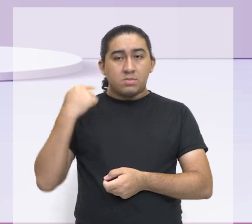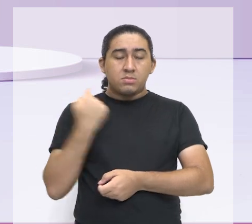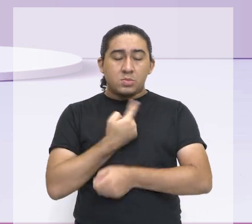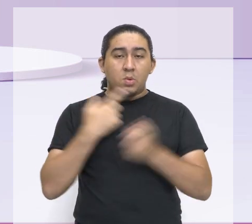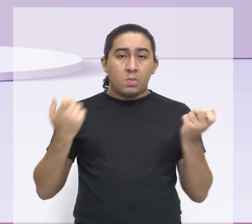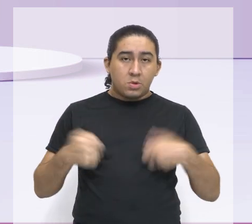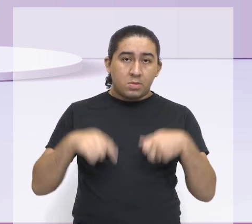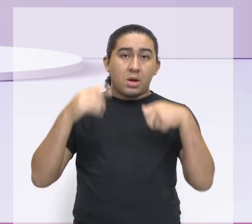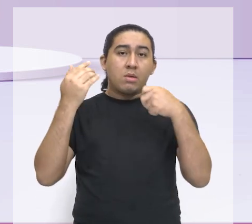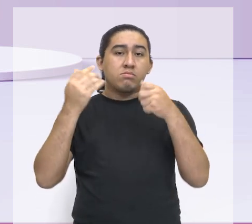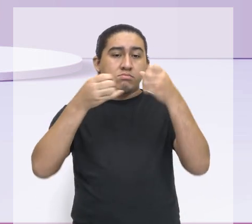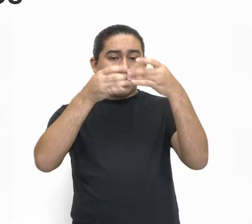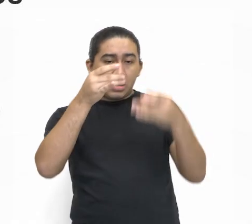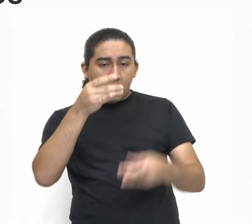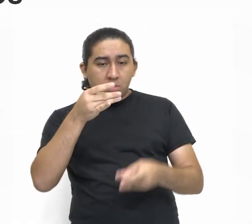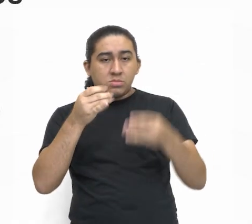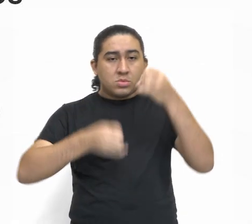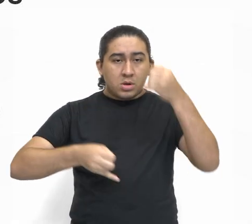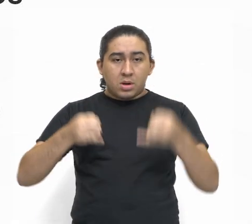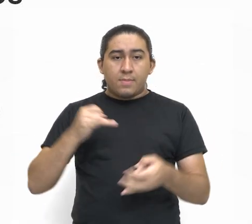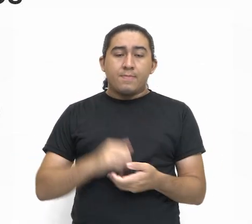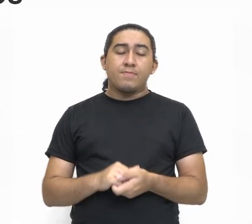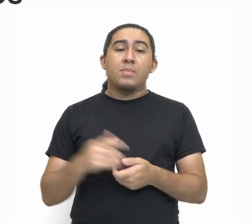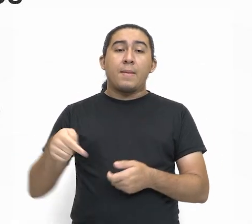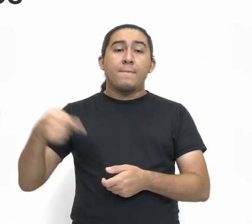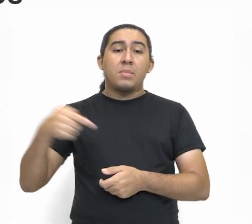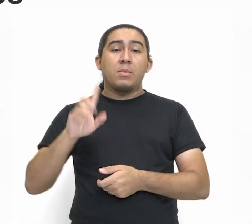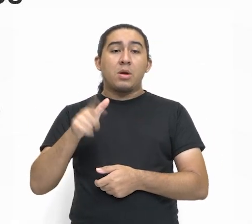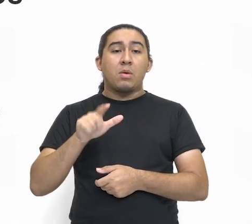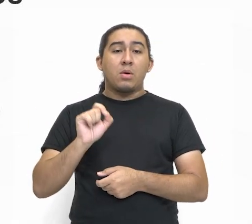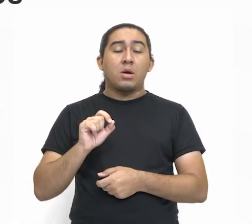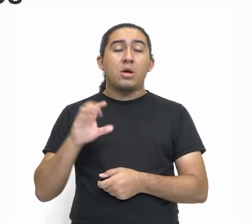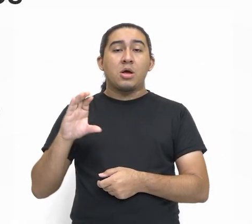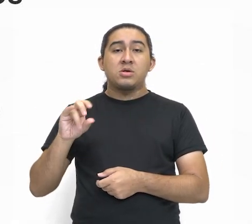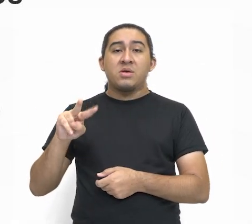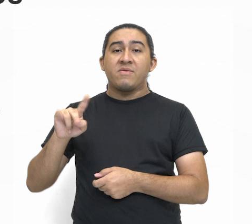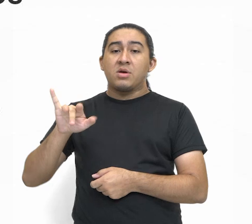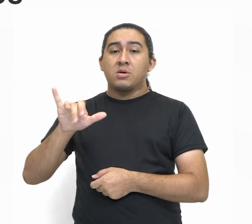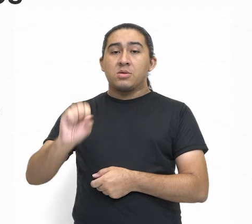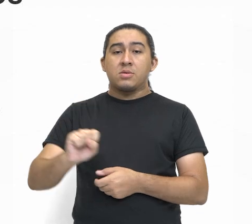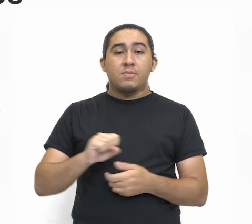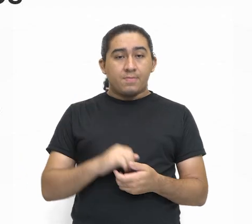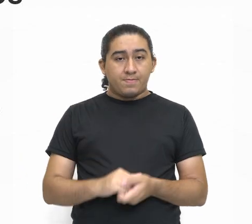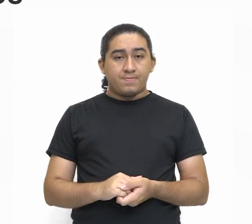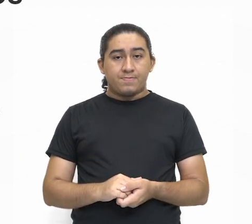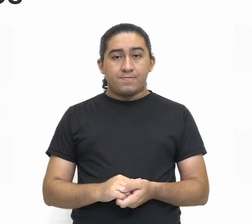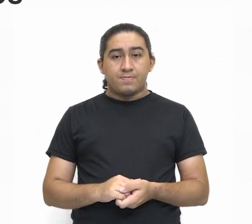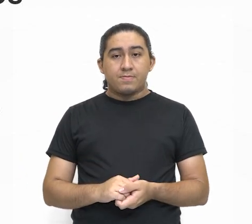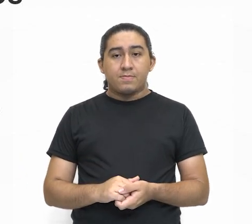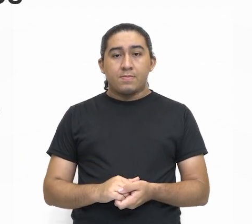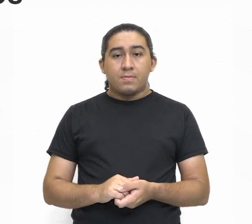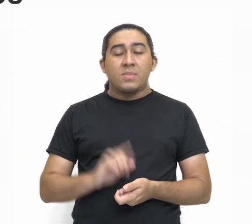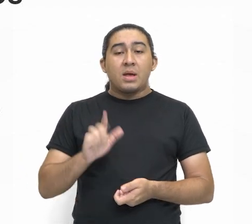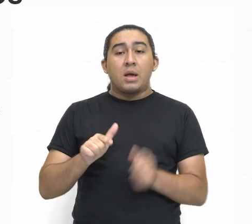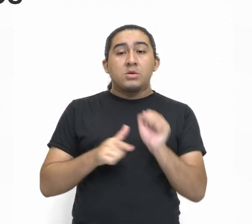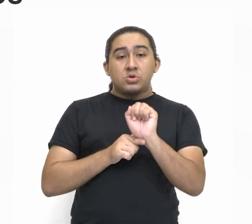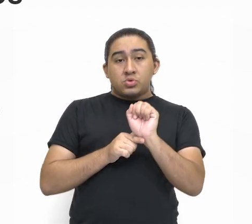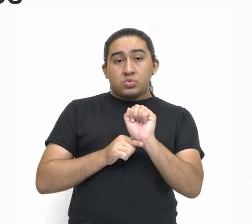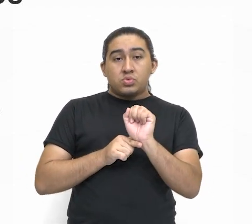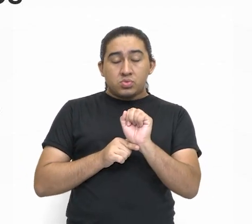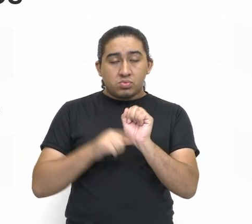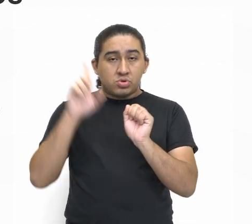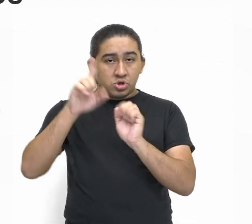cada um deles aqui. Primeiro, vamos ver os direitos civis. Os direitos civis são aqueles